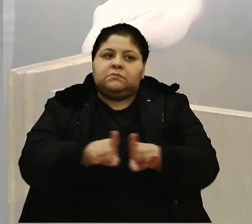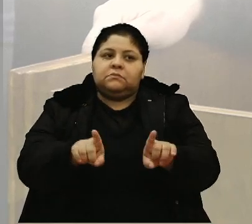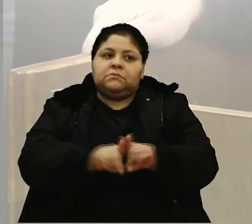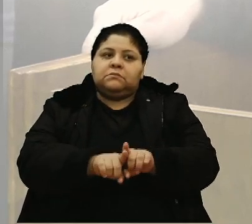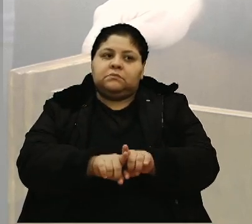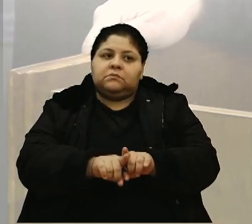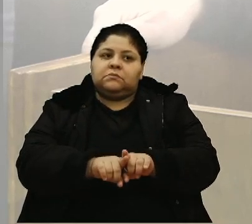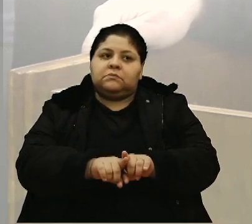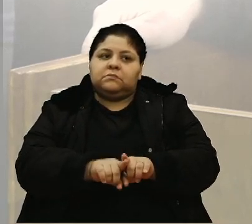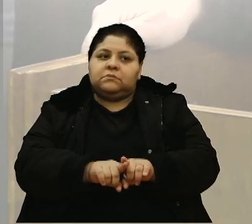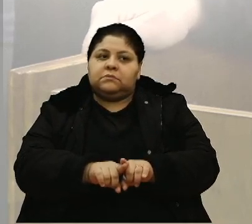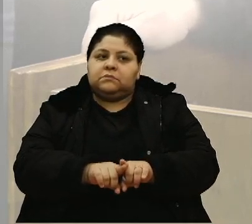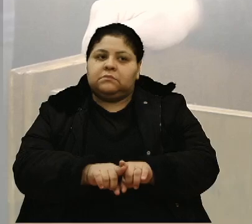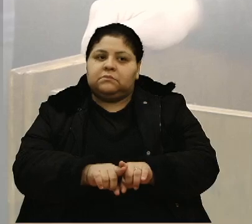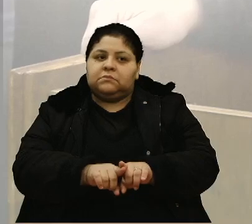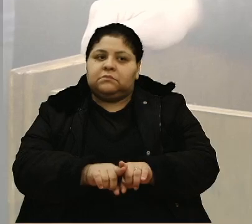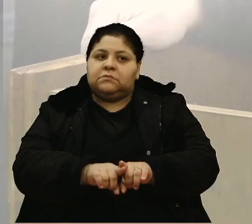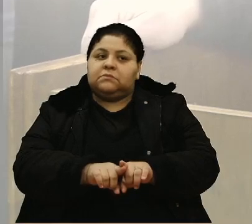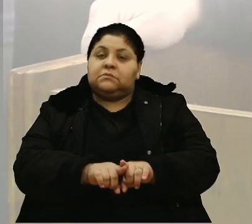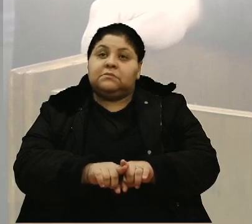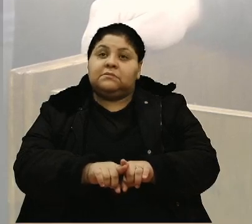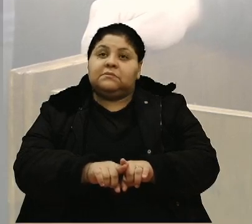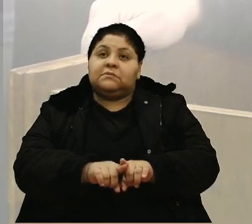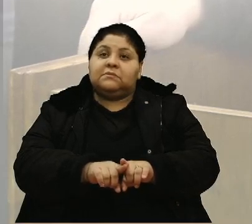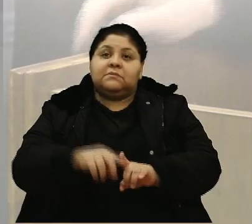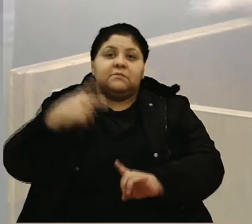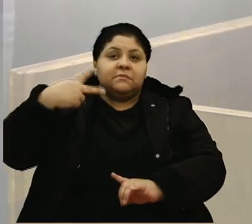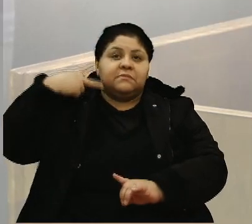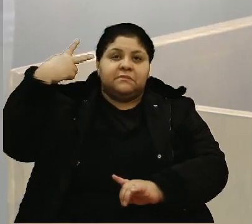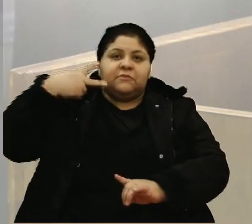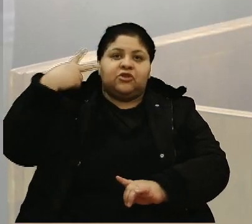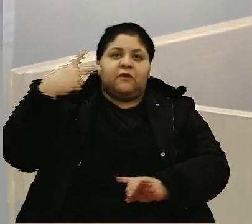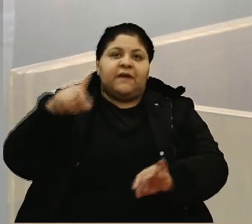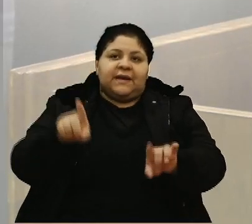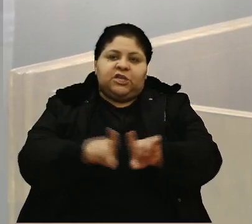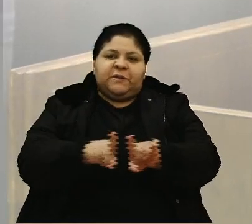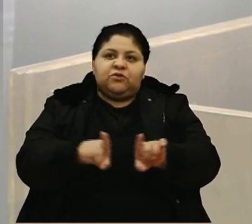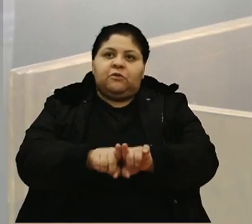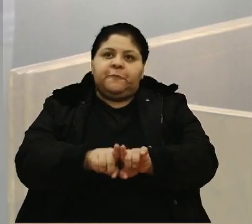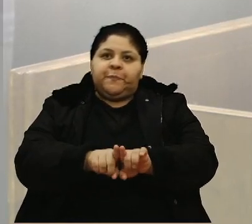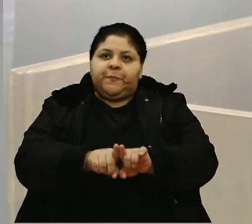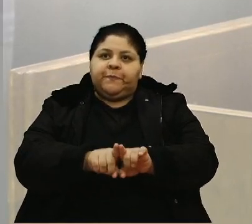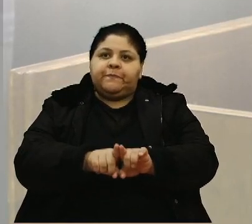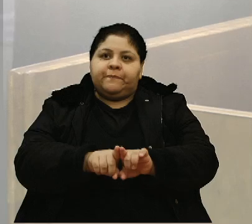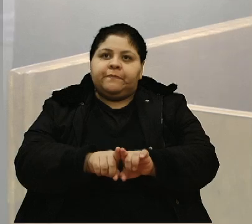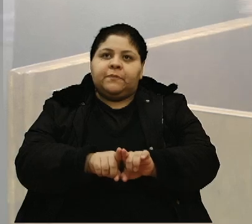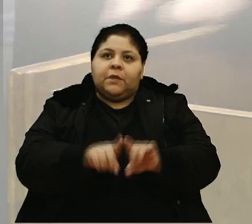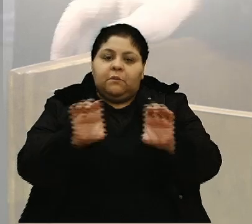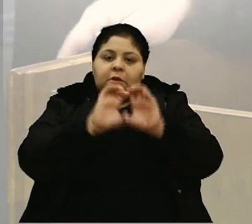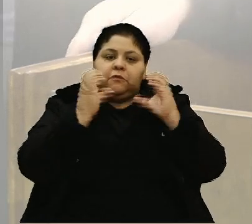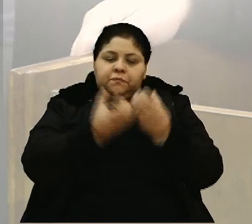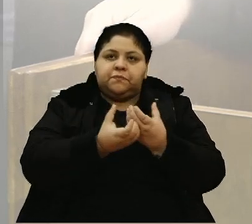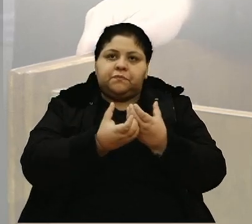assim, né? Vai de cada um. O que realmente o vereador está aqui para fazer e para representar a comunidade?